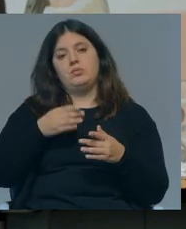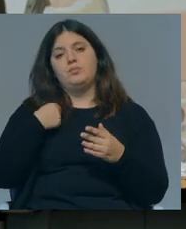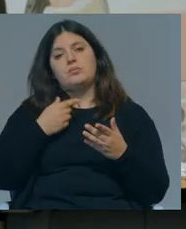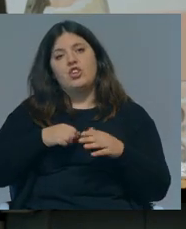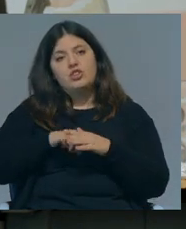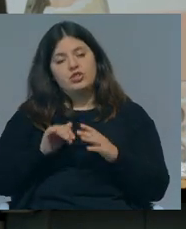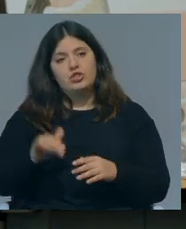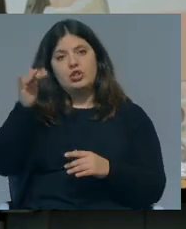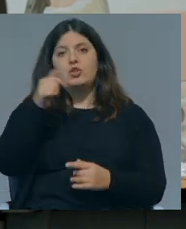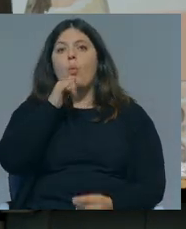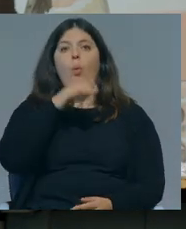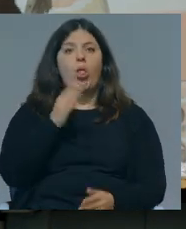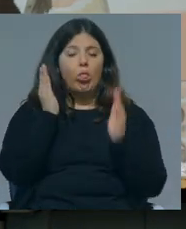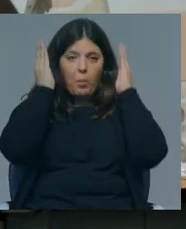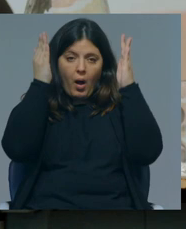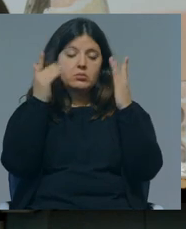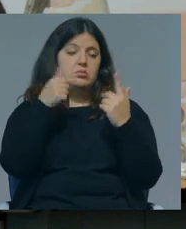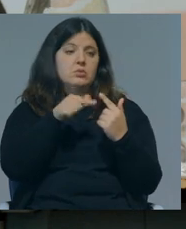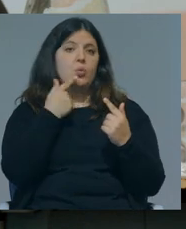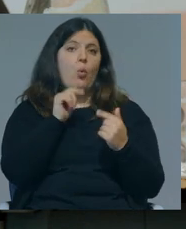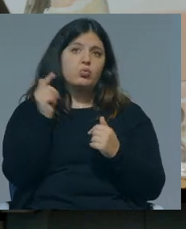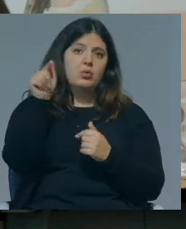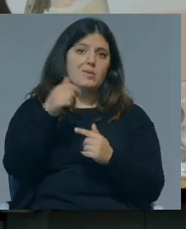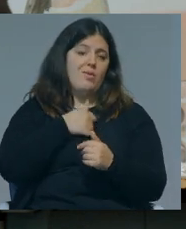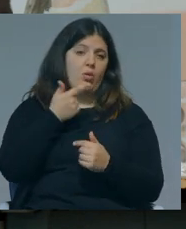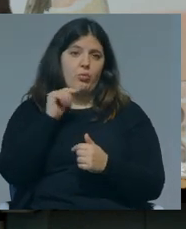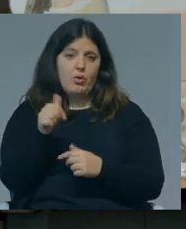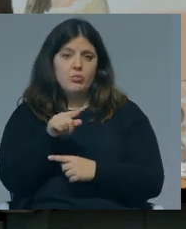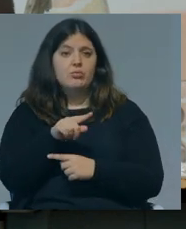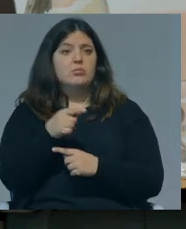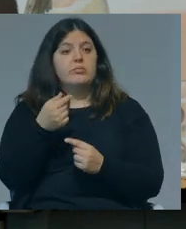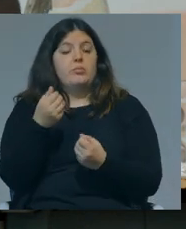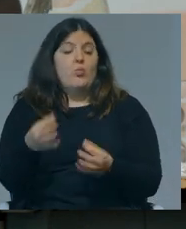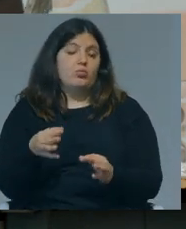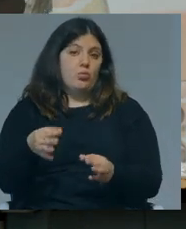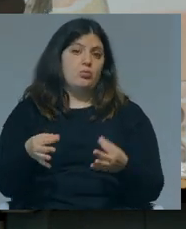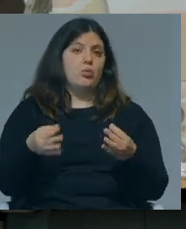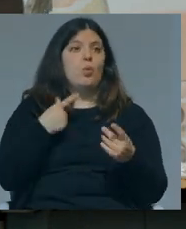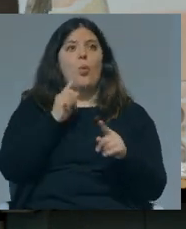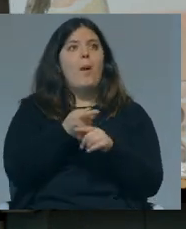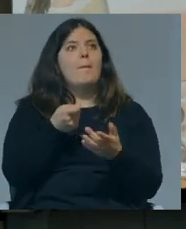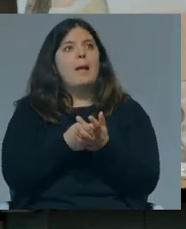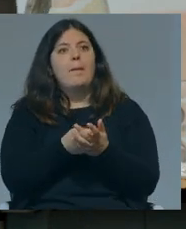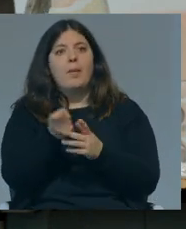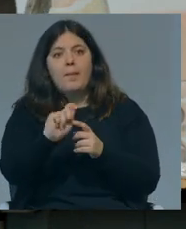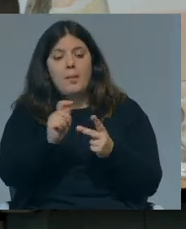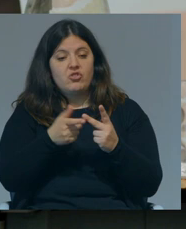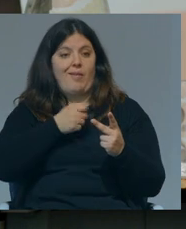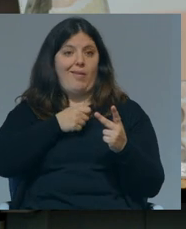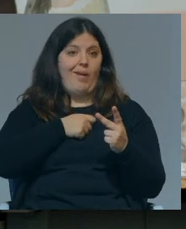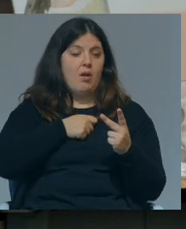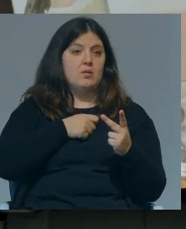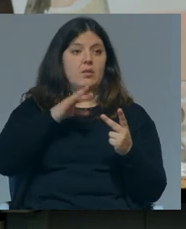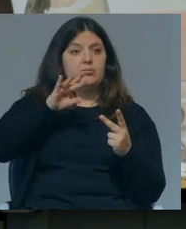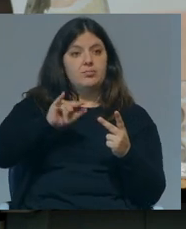tive alguns exemplos de pessoas que não puderam ir para nenhuma outra cidade estudar, precisamente porque, enfim, não é só a propina, pagar a casa, como nós